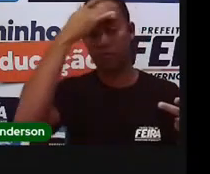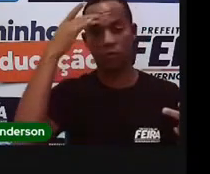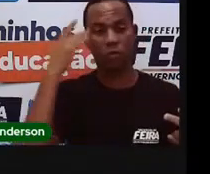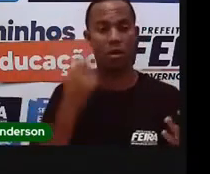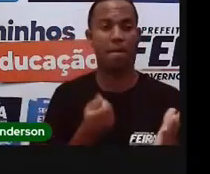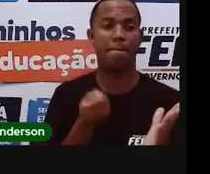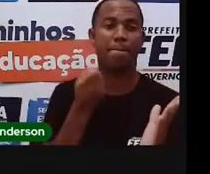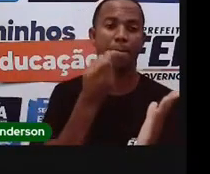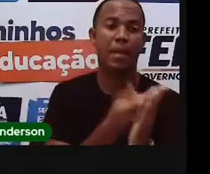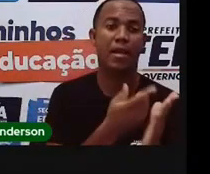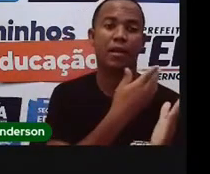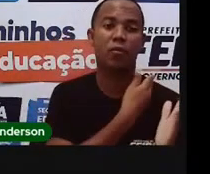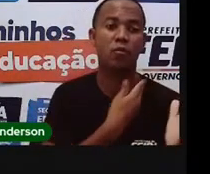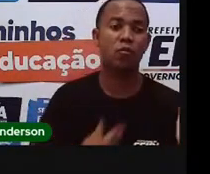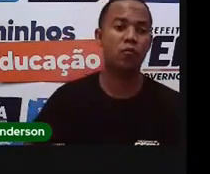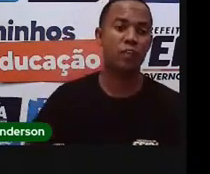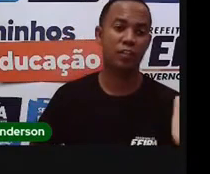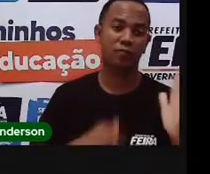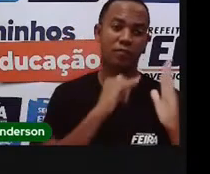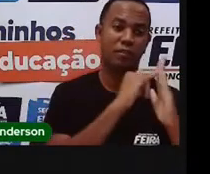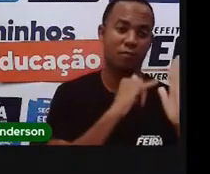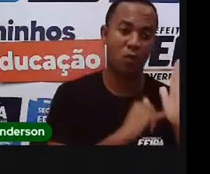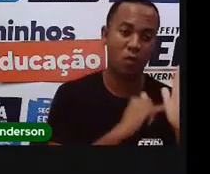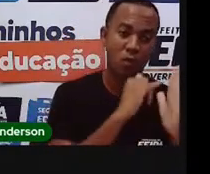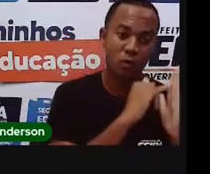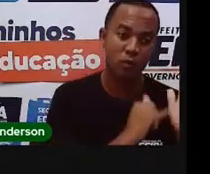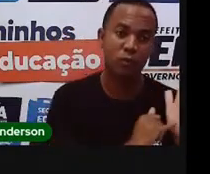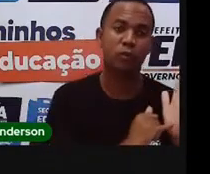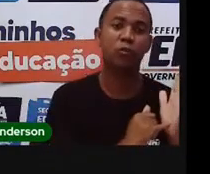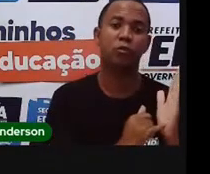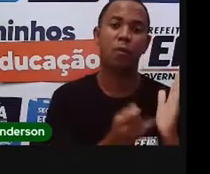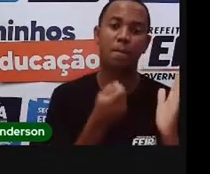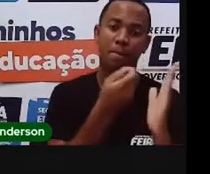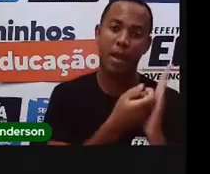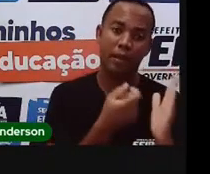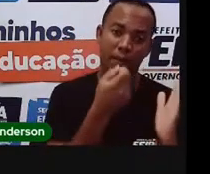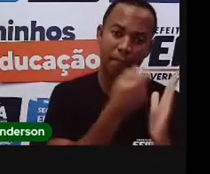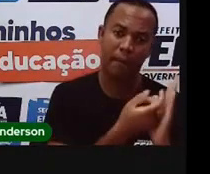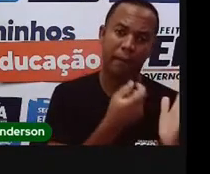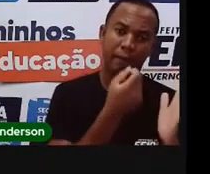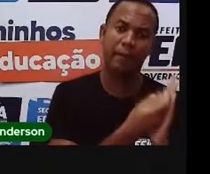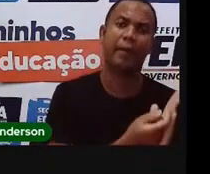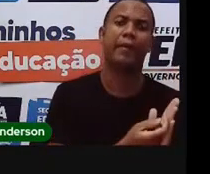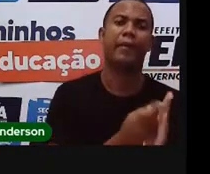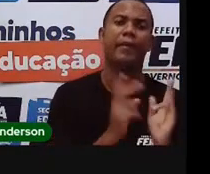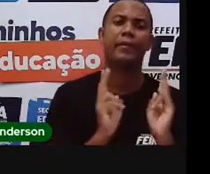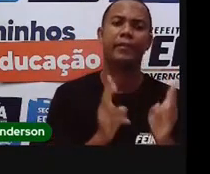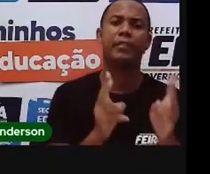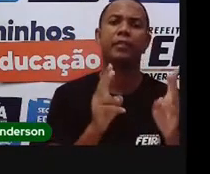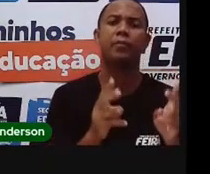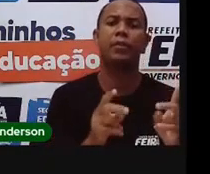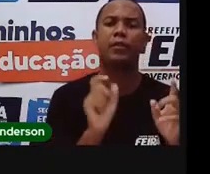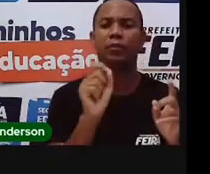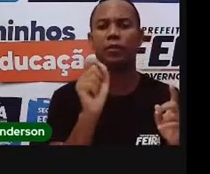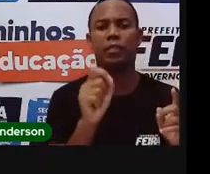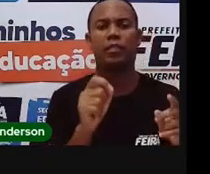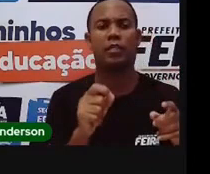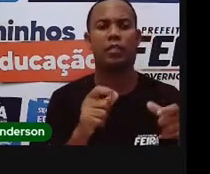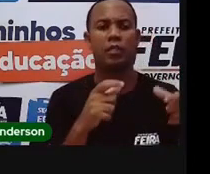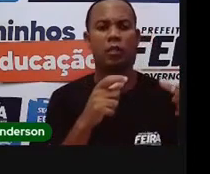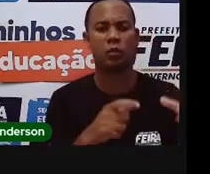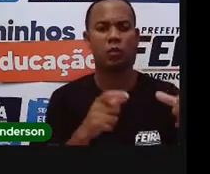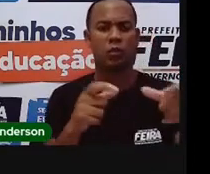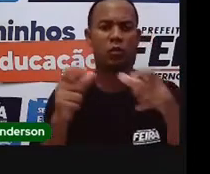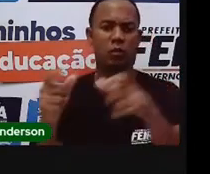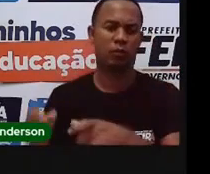o governo por esses serviços, através dos tributos como imposto predial e territorial urbano, que